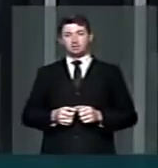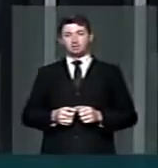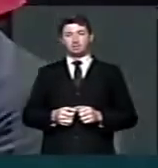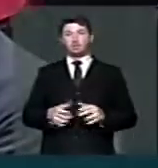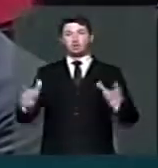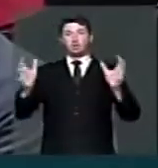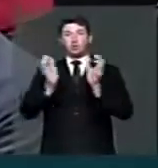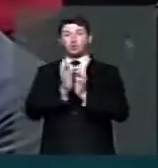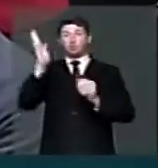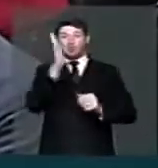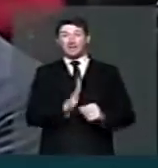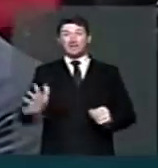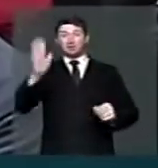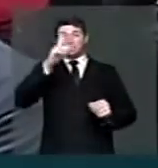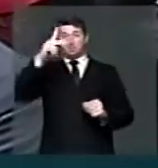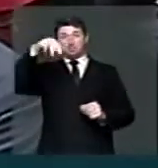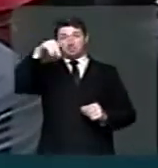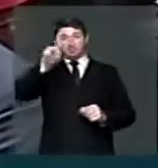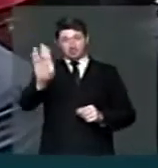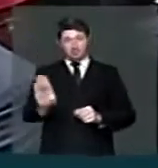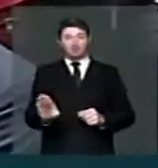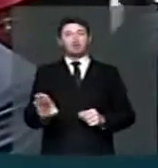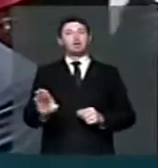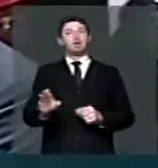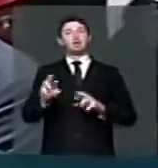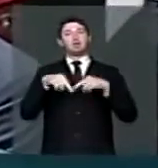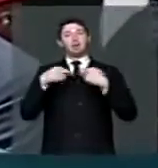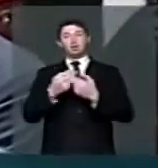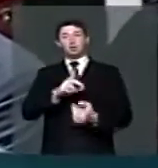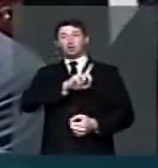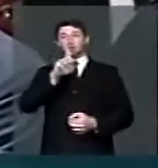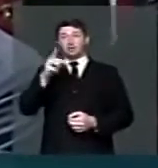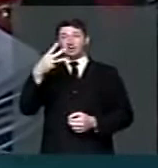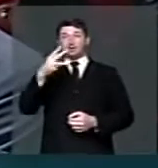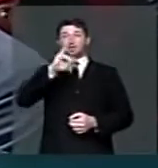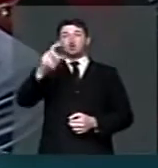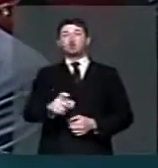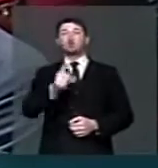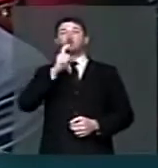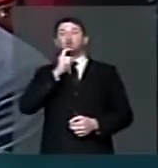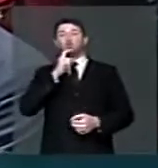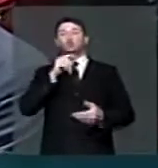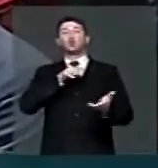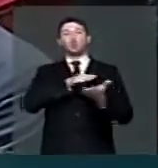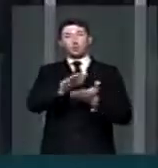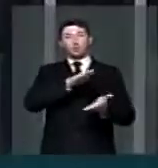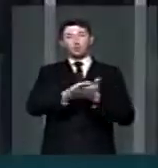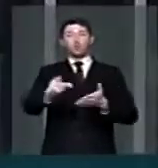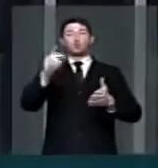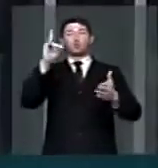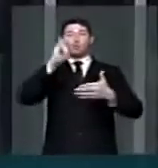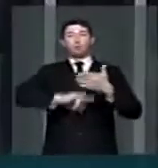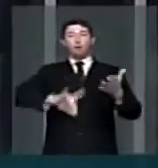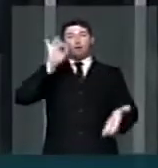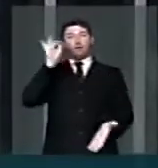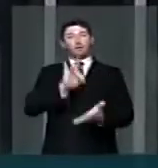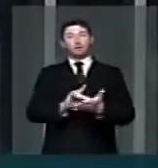do PMDB, na sua reunião do dia 3 de julho, soltou um documento oficial